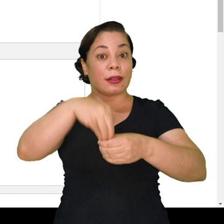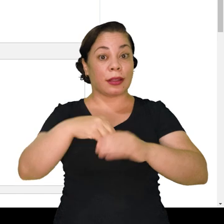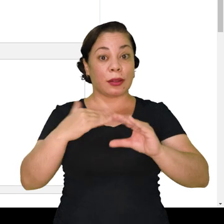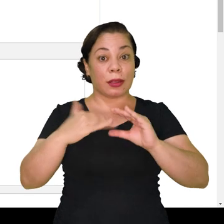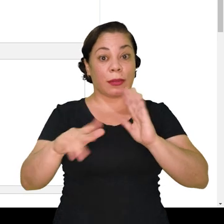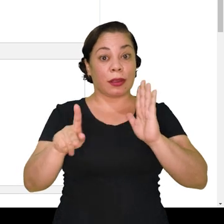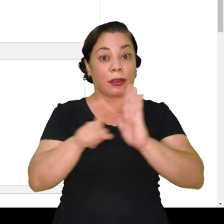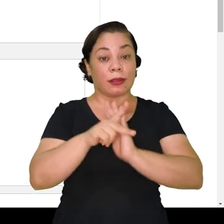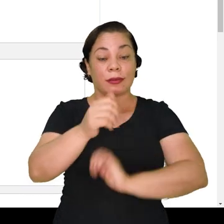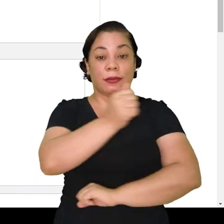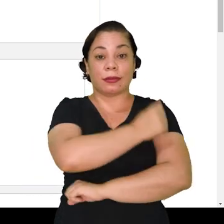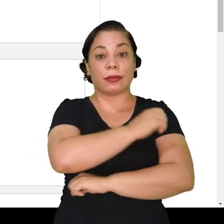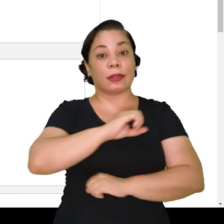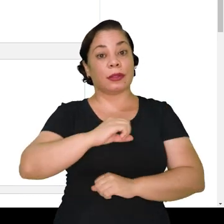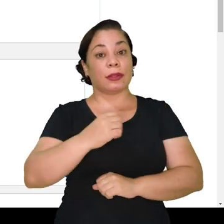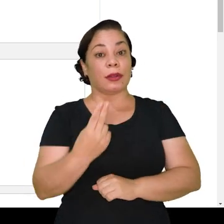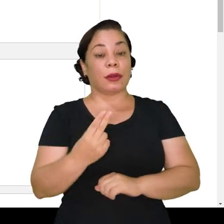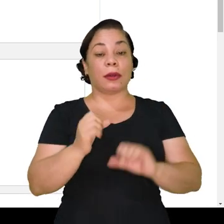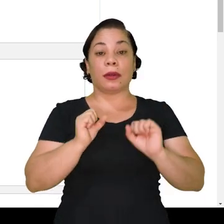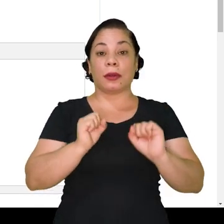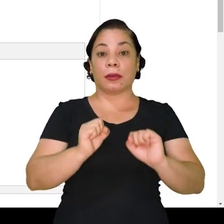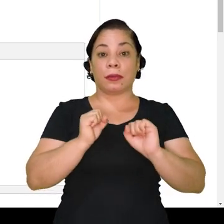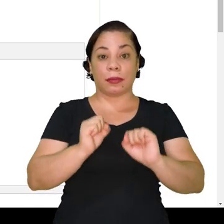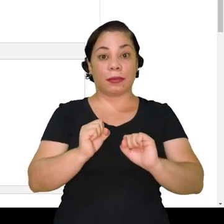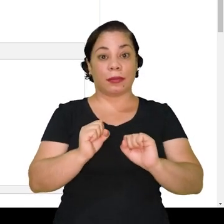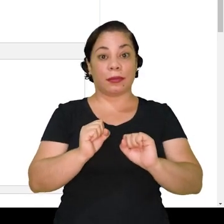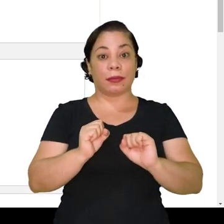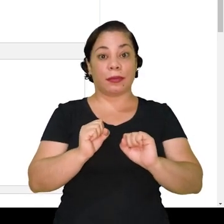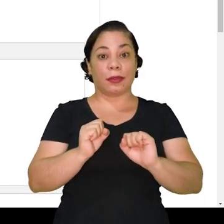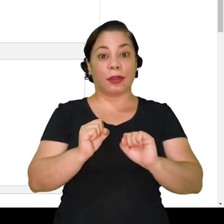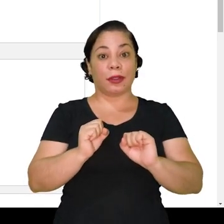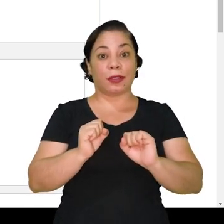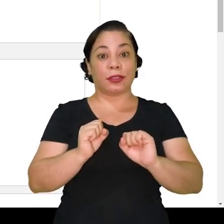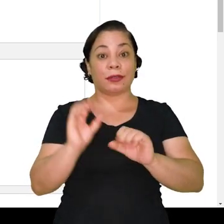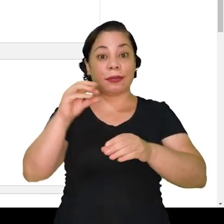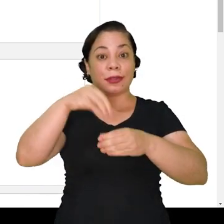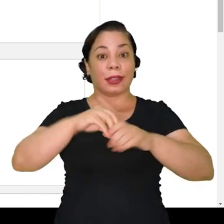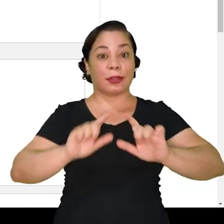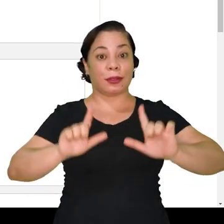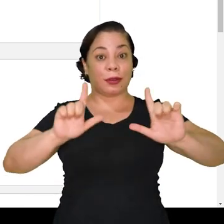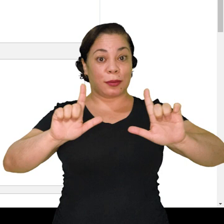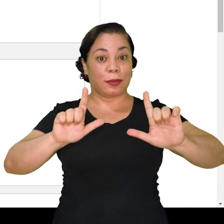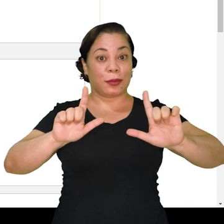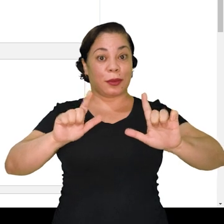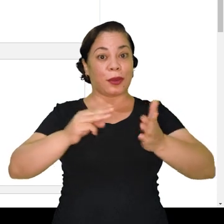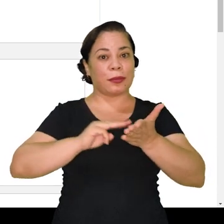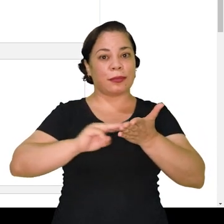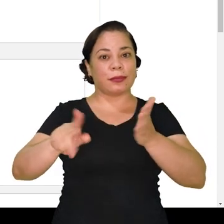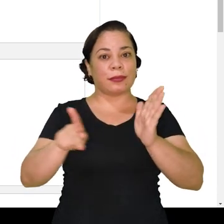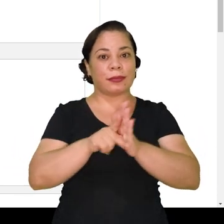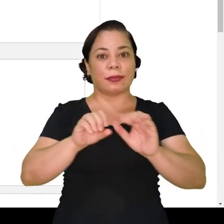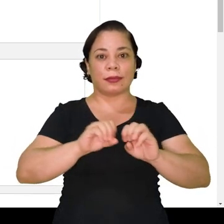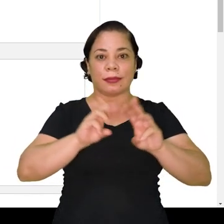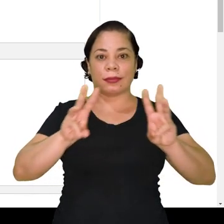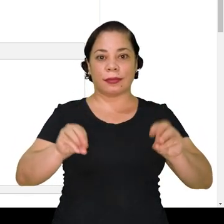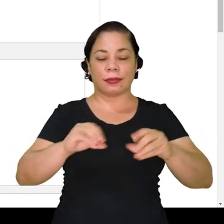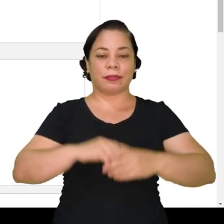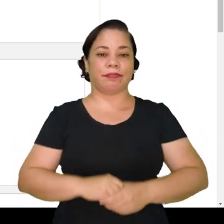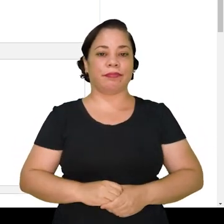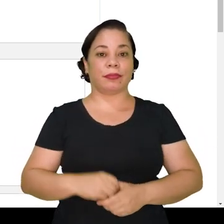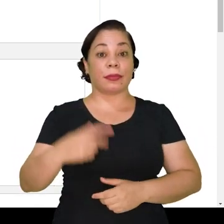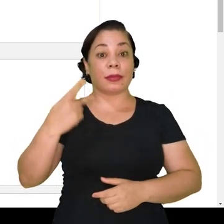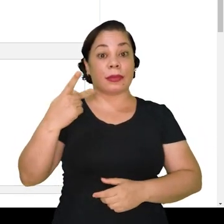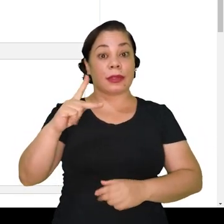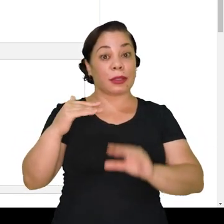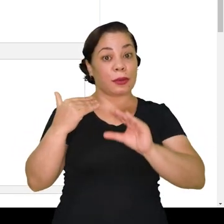para o e-mail do aluno, ou que podem ir aqui para o próprio bloco de mensagens do Moodle. Então, primeiramente,